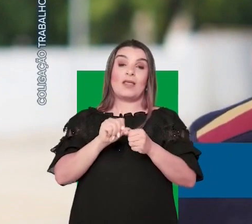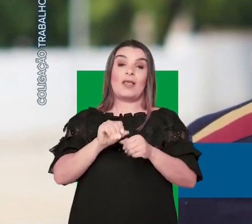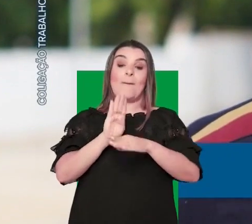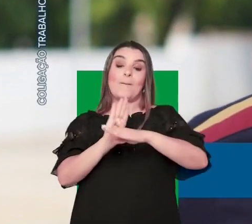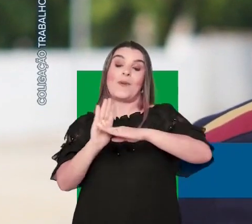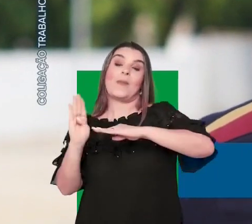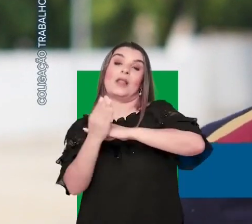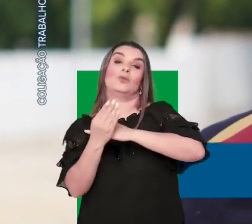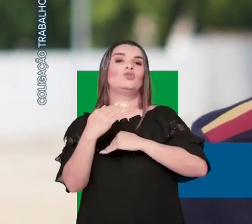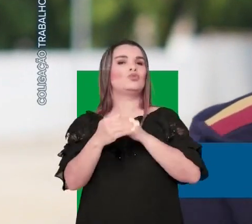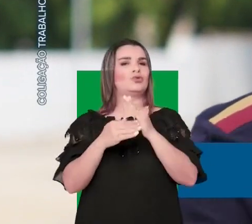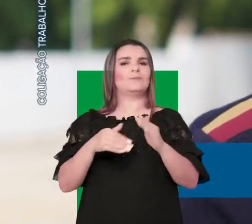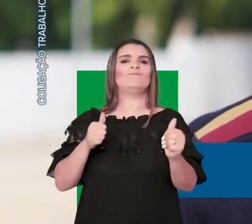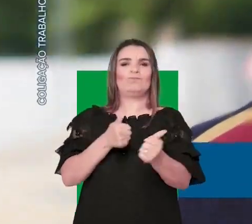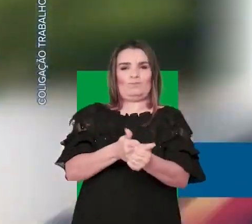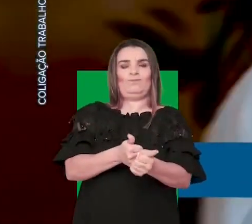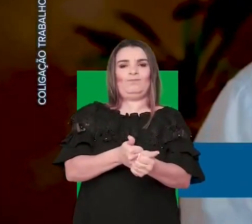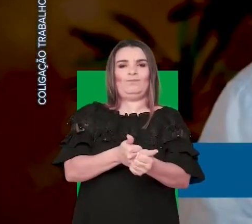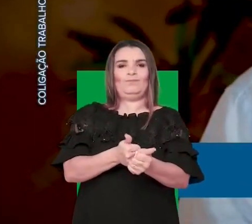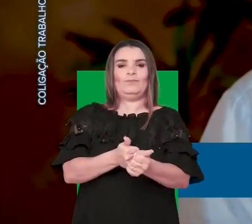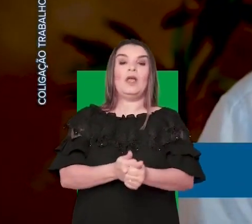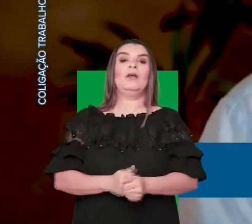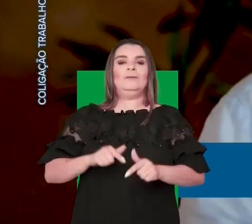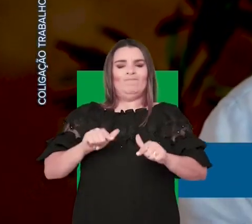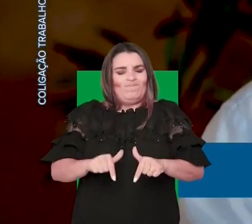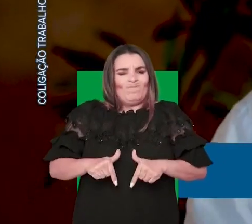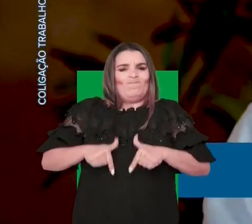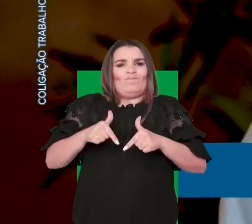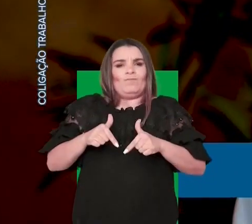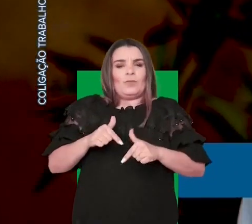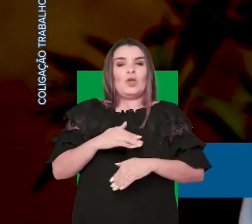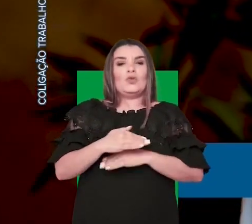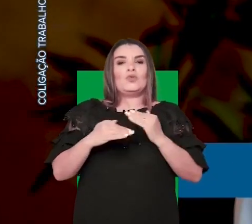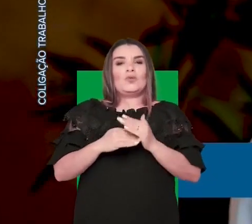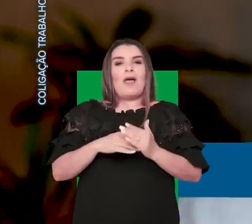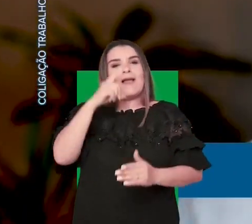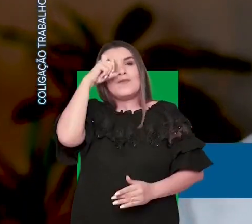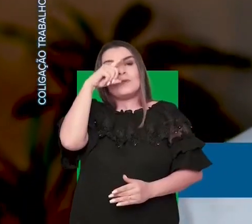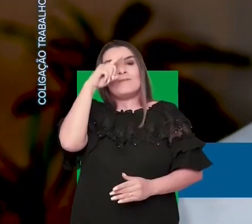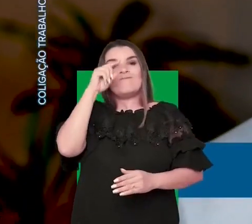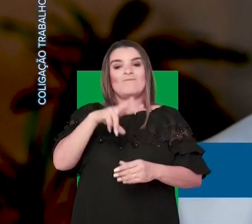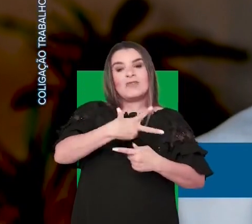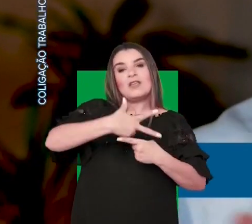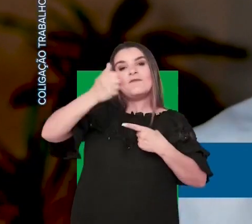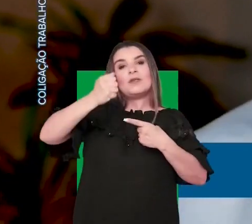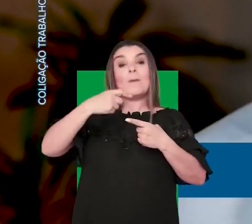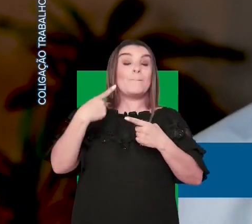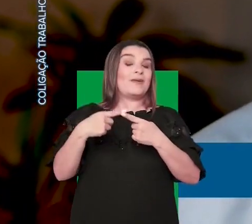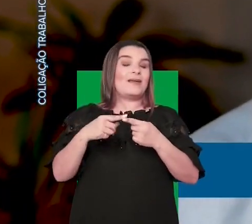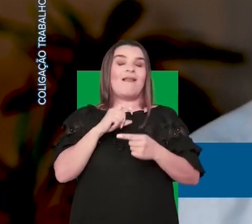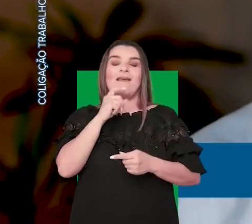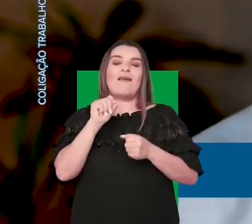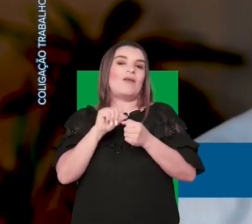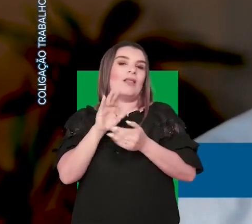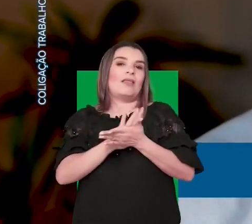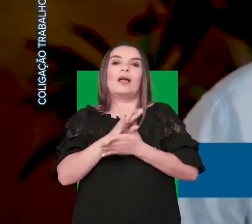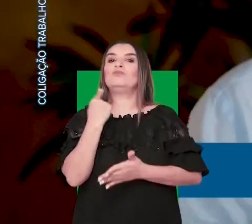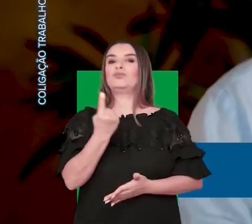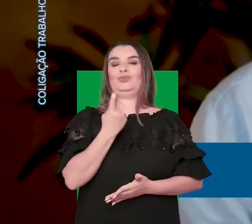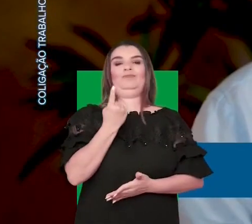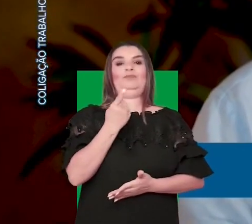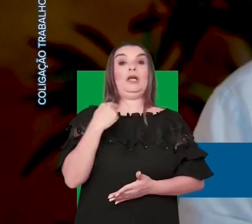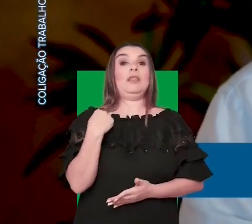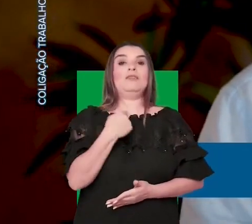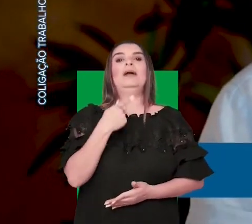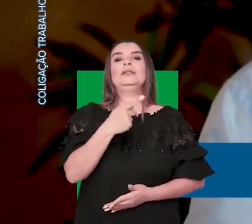moradores de lá, cerejeiras e entornos. Enfrentamos todas as dificuldades. E vencemos. Porque ninguém faz nada sozinho.